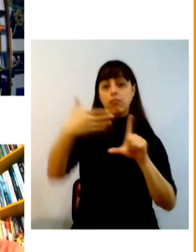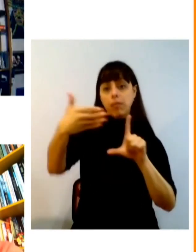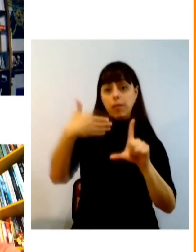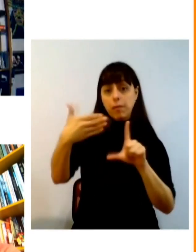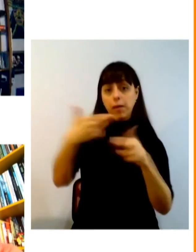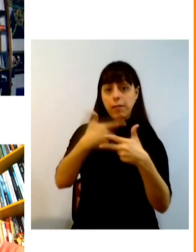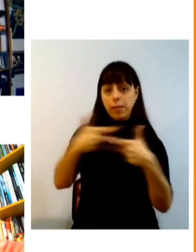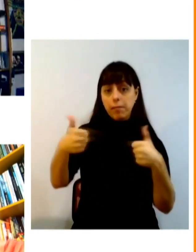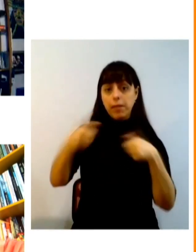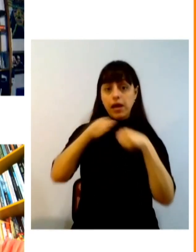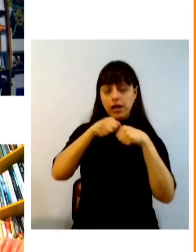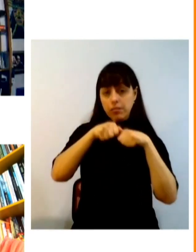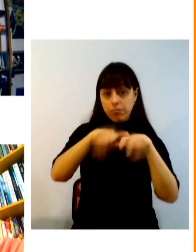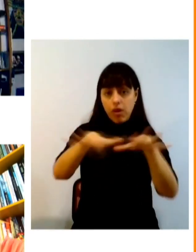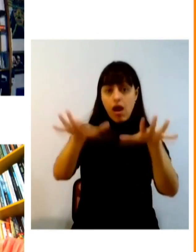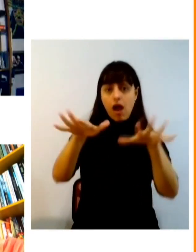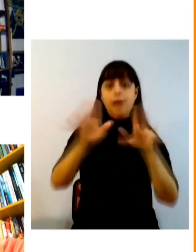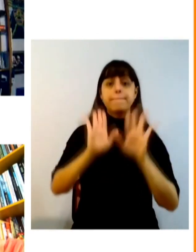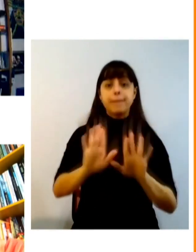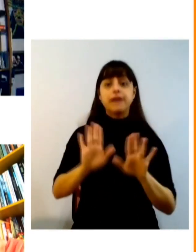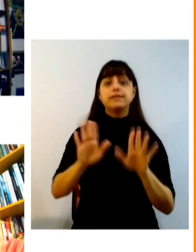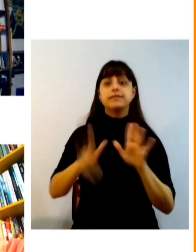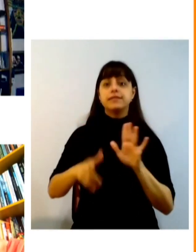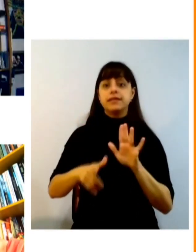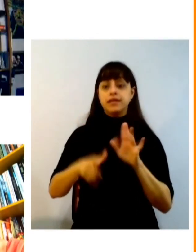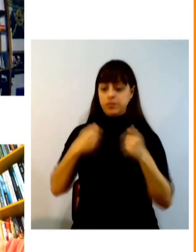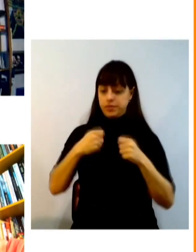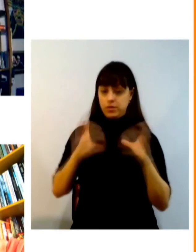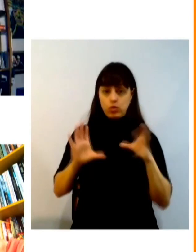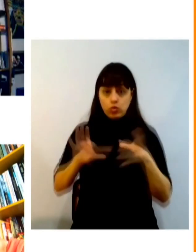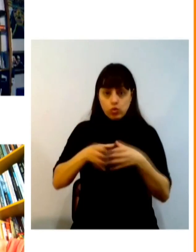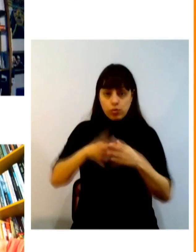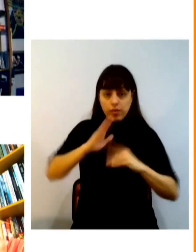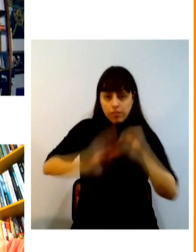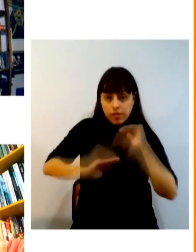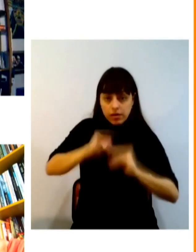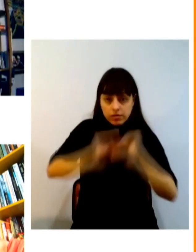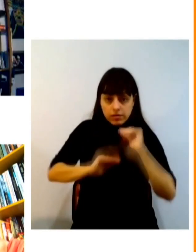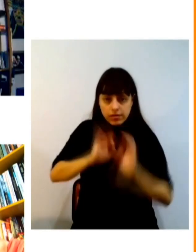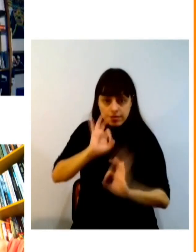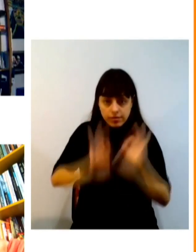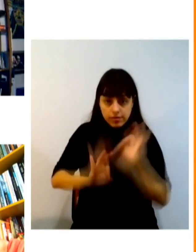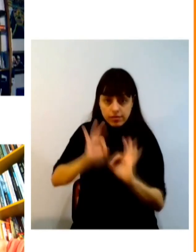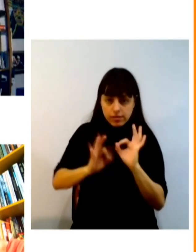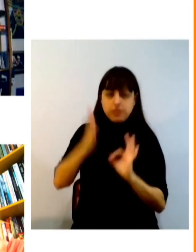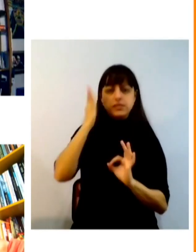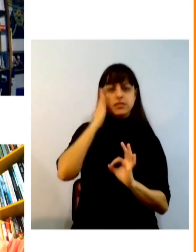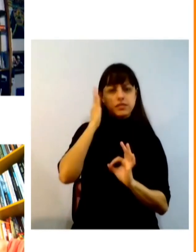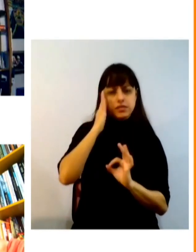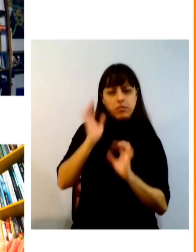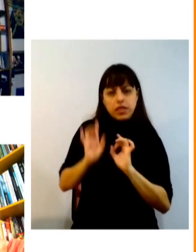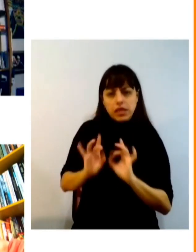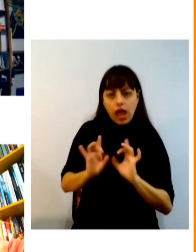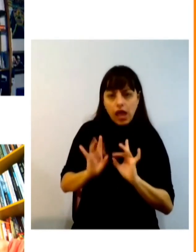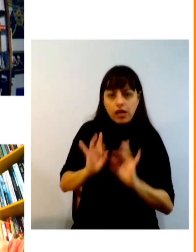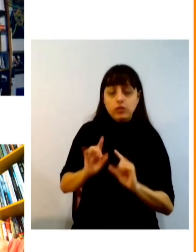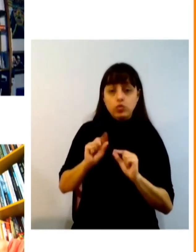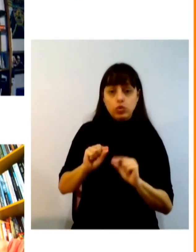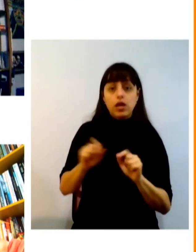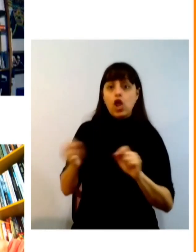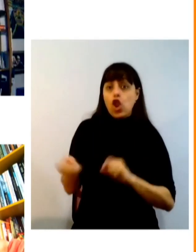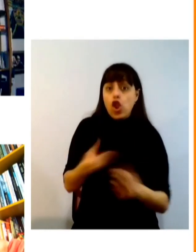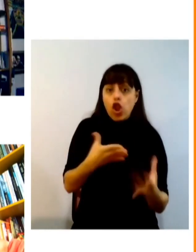gerar conteúdo você precisa de uma mão de obra você precisa de uma cadeia de produção qualificada e aí novos mercados vão